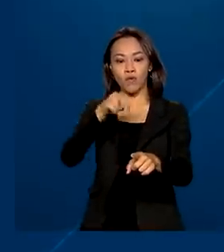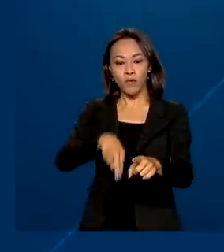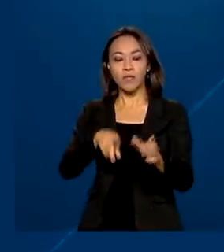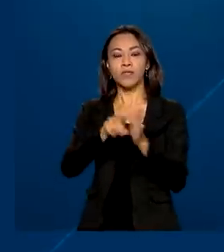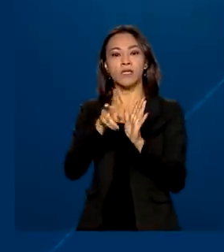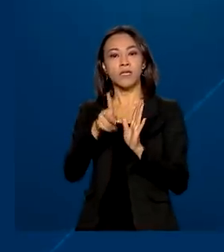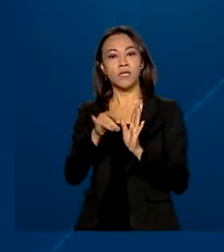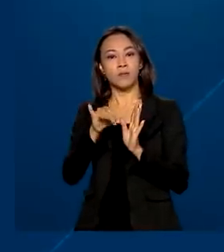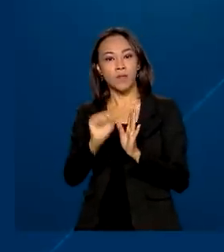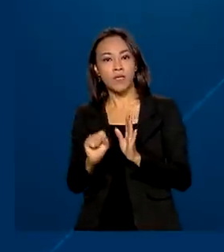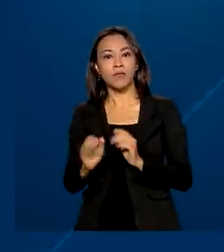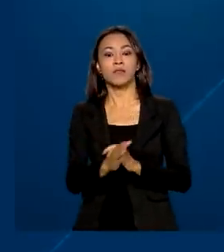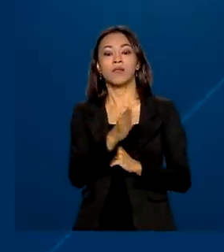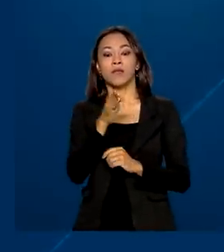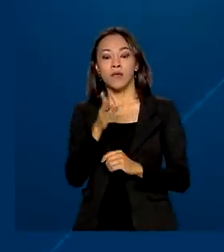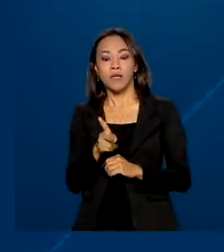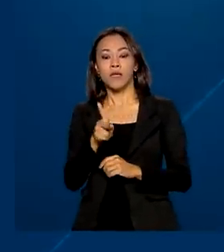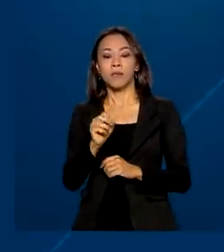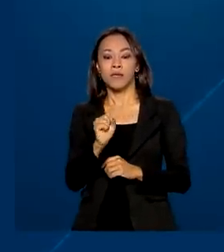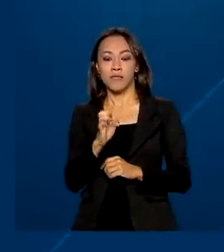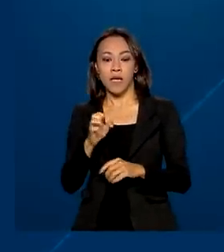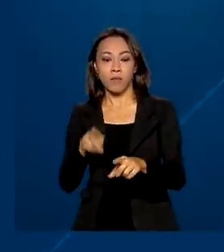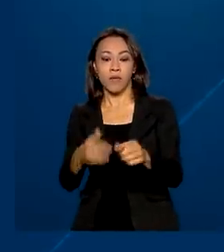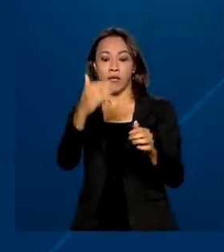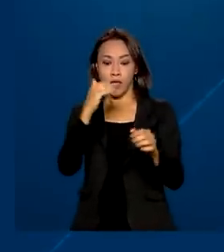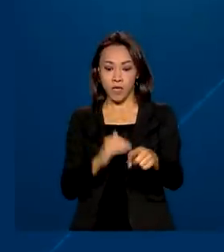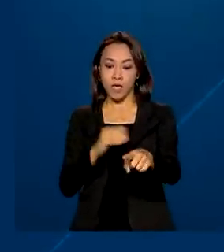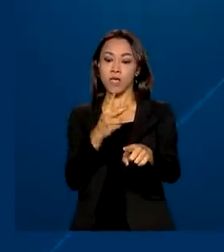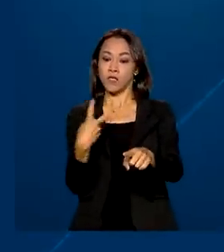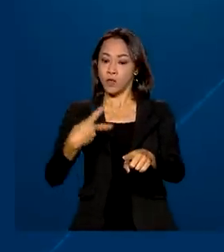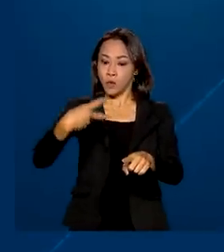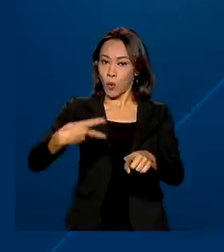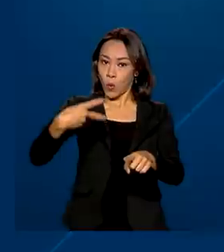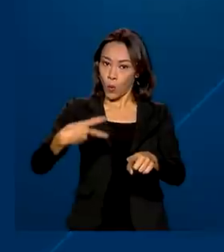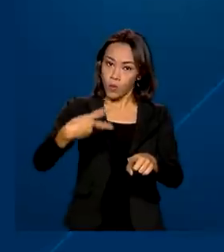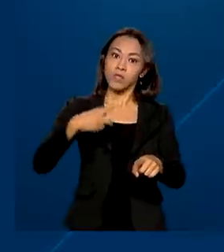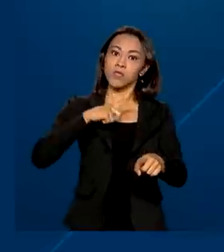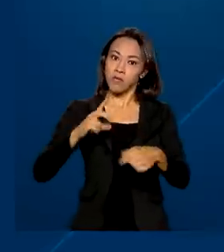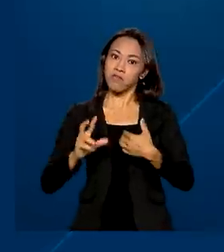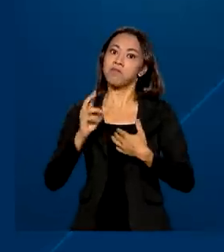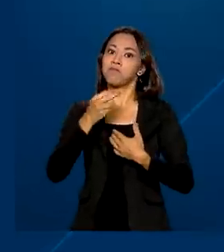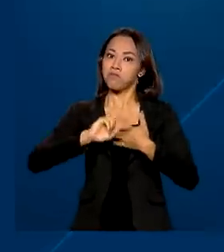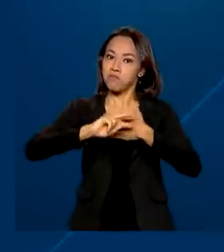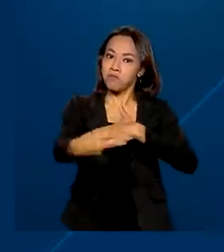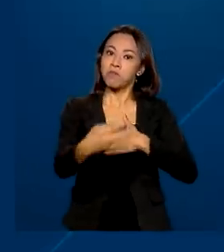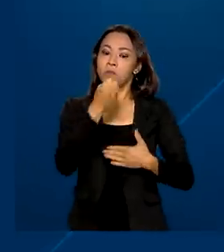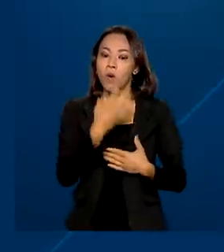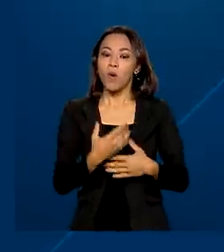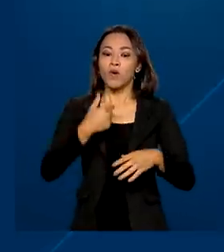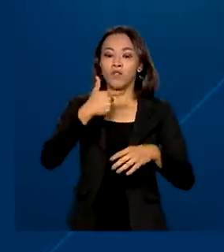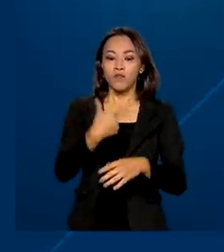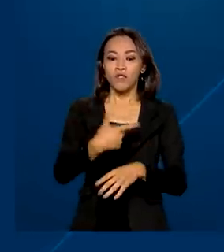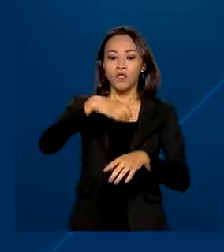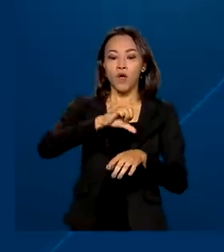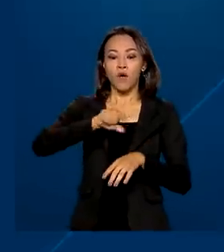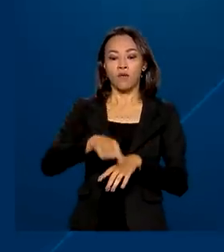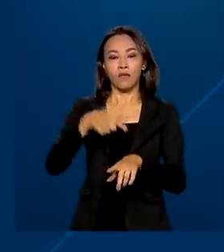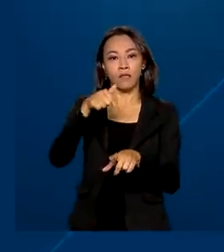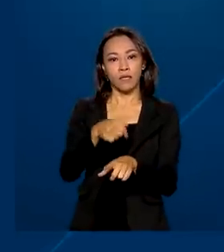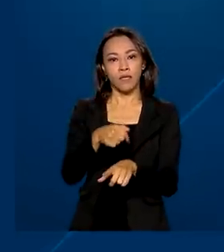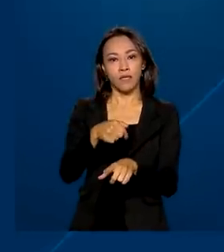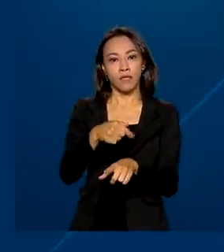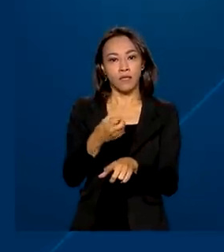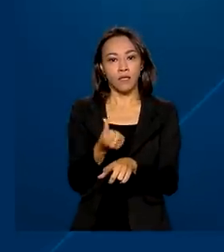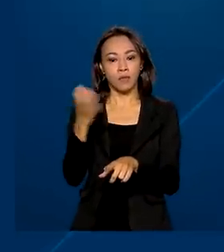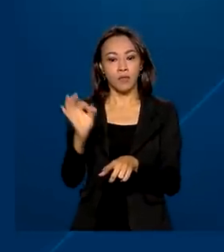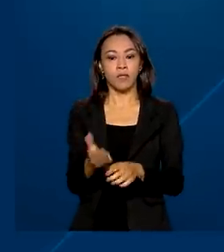Previdenciária também apresentaram destaques com aumento, respectivamente, de 29,76% e